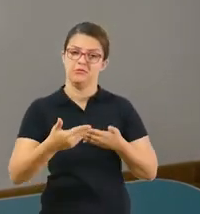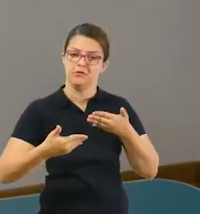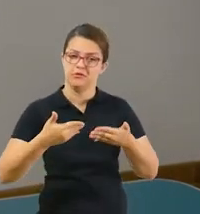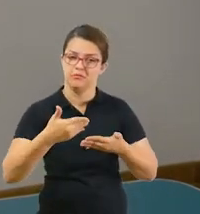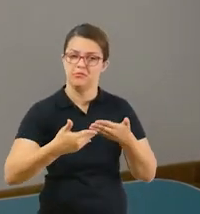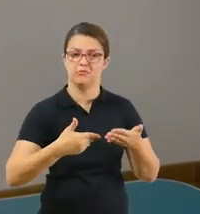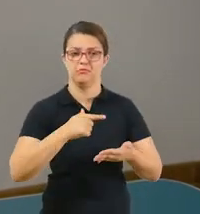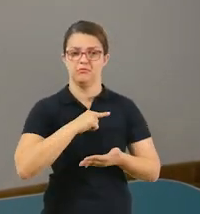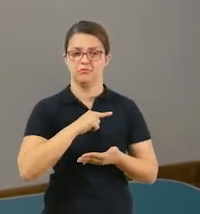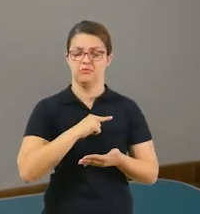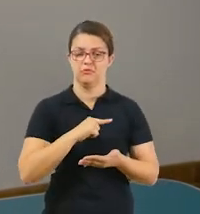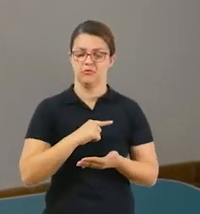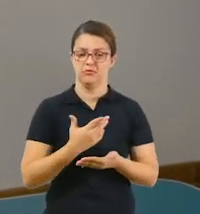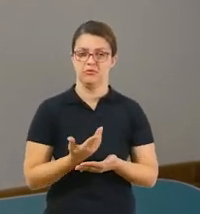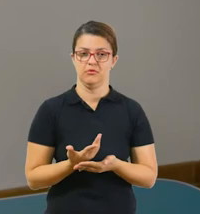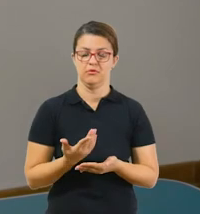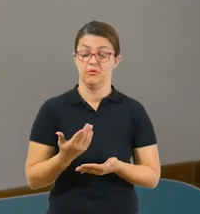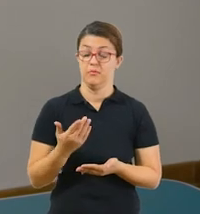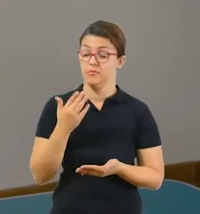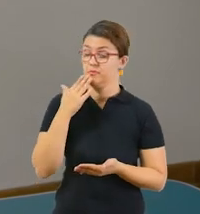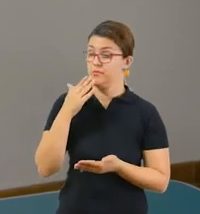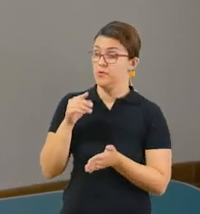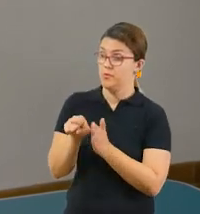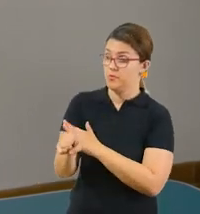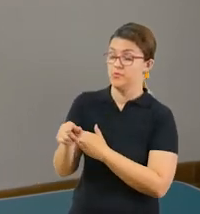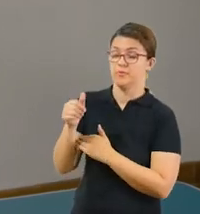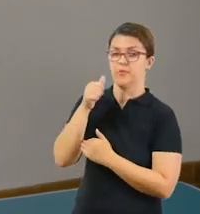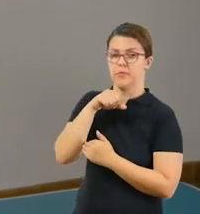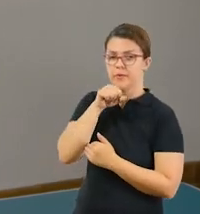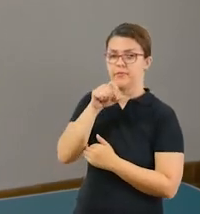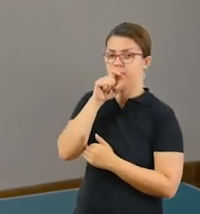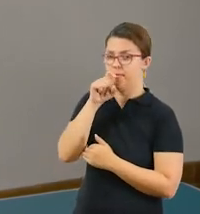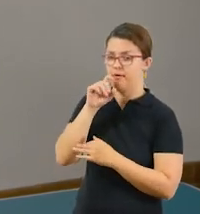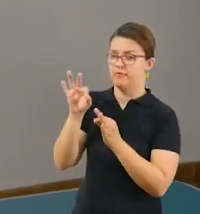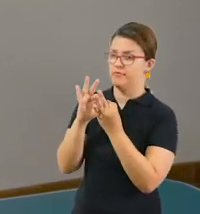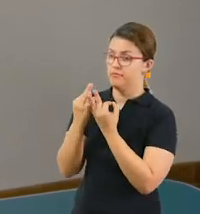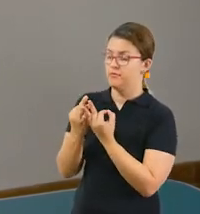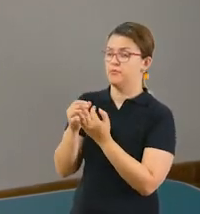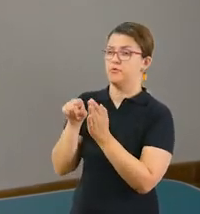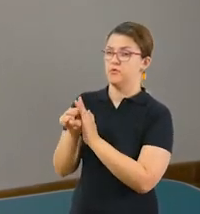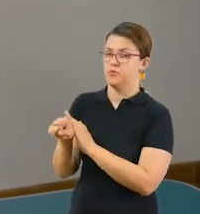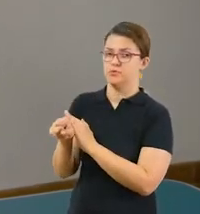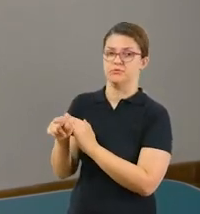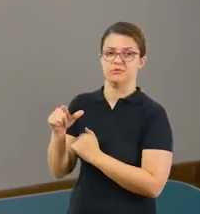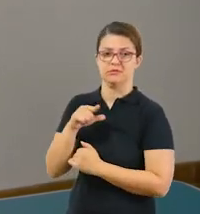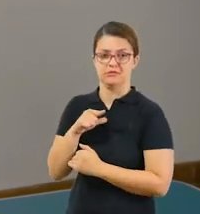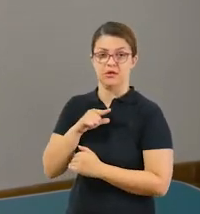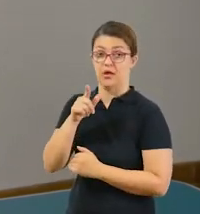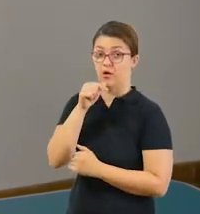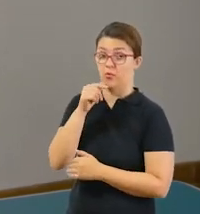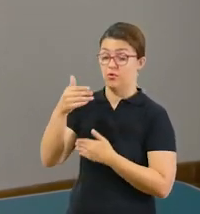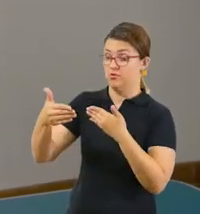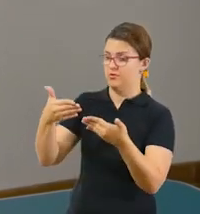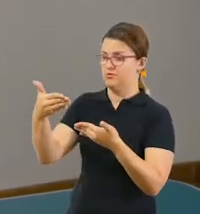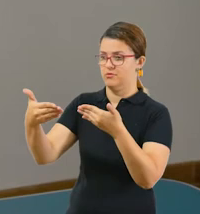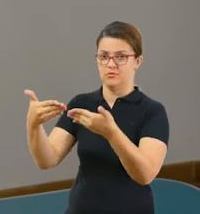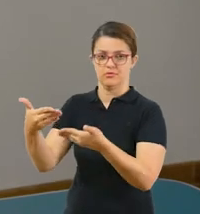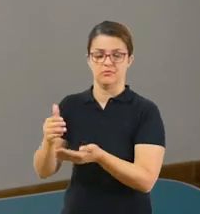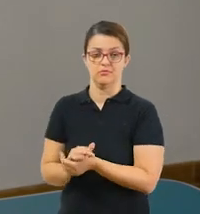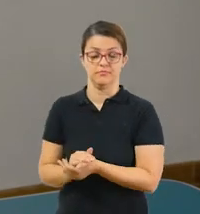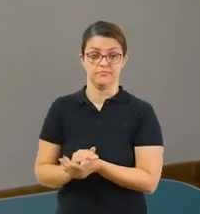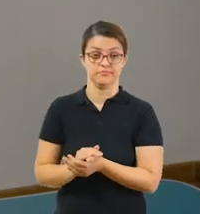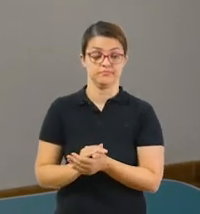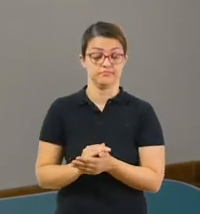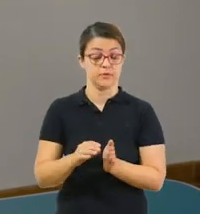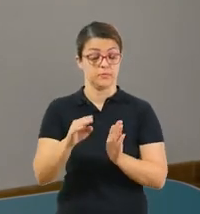Peça ajuda do papai, da mamãe ou de quem mora com você. Isso vai facilitar para que vocês entendam, ok? Respondam cada uma das